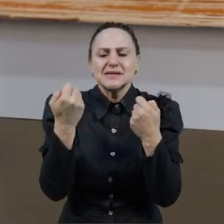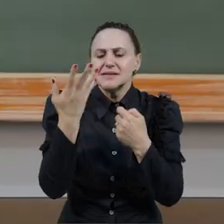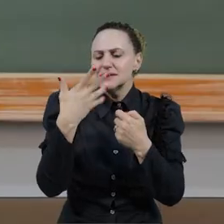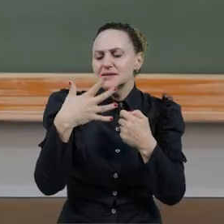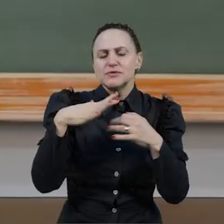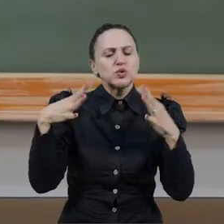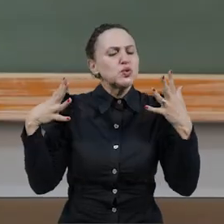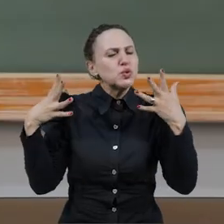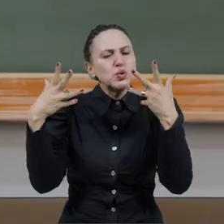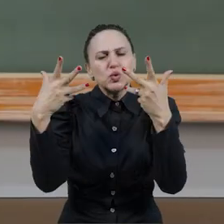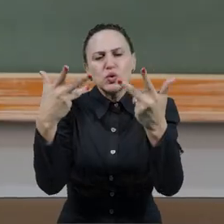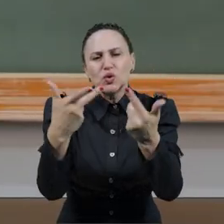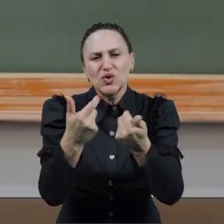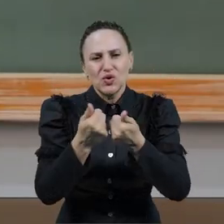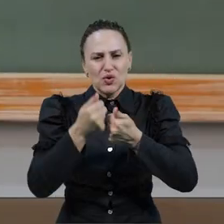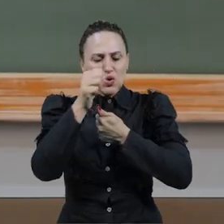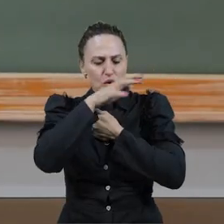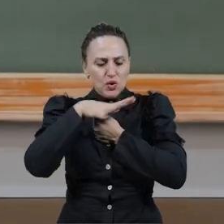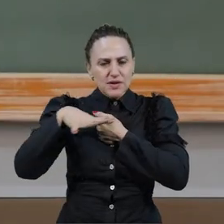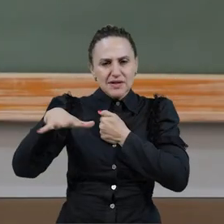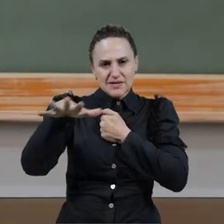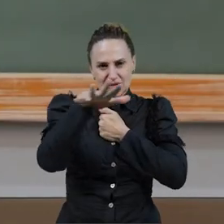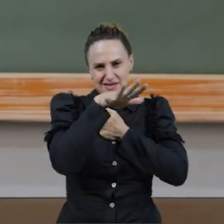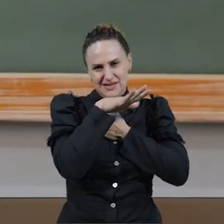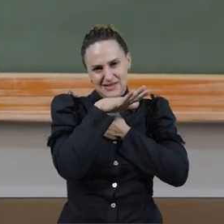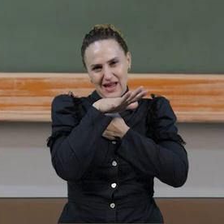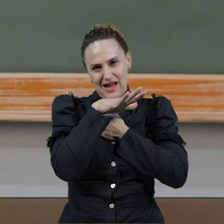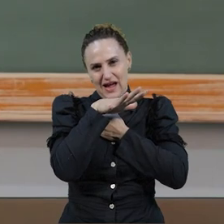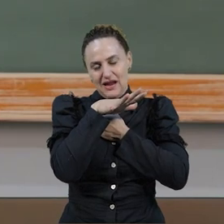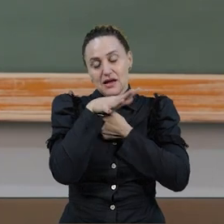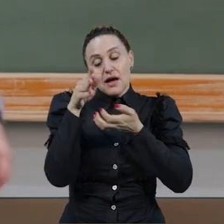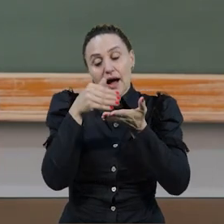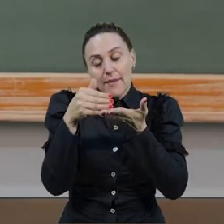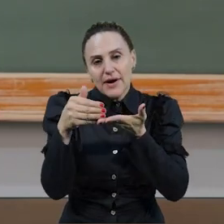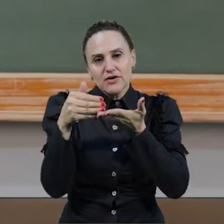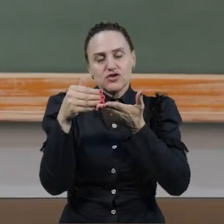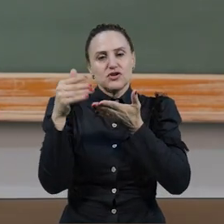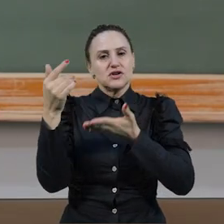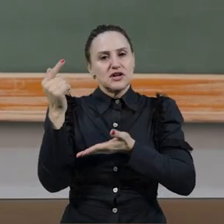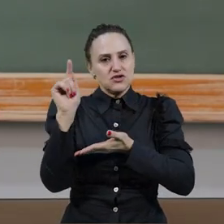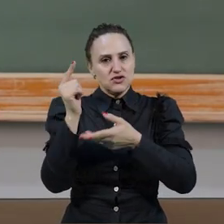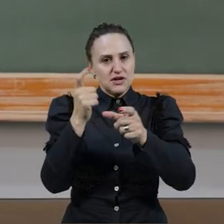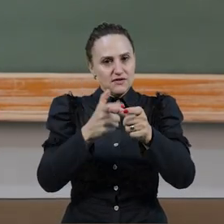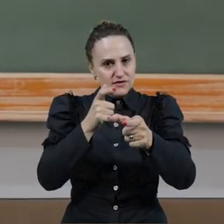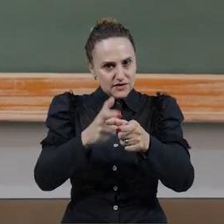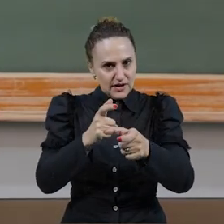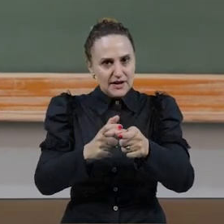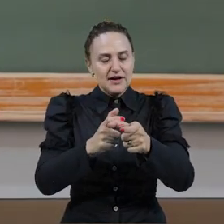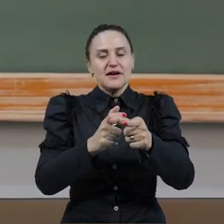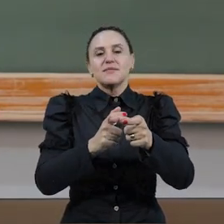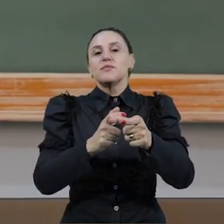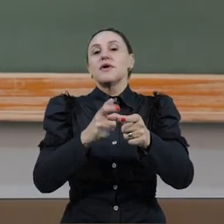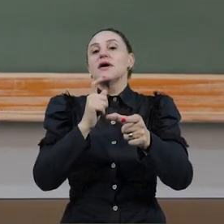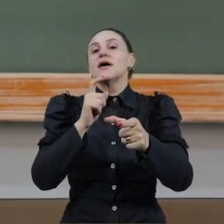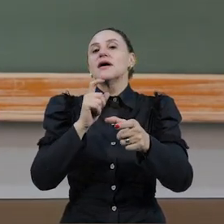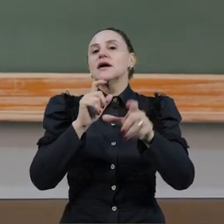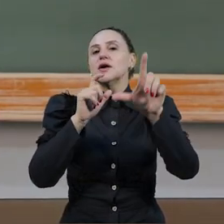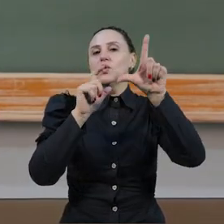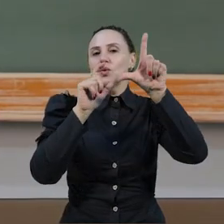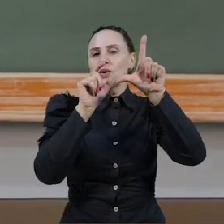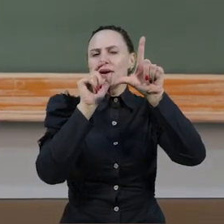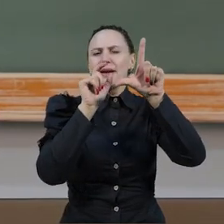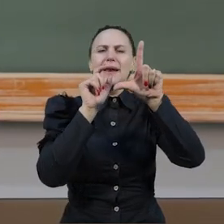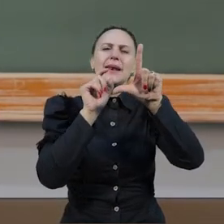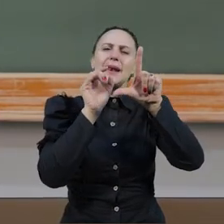partir da história, podemos partir da geografia para uma alfabetização e um letramento eficiente dentro dos anos